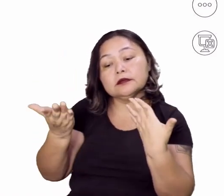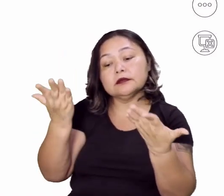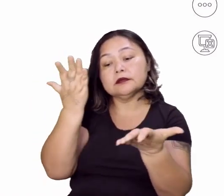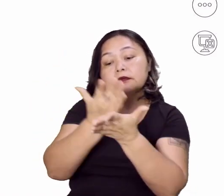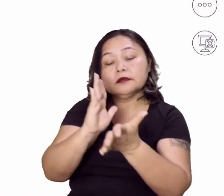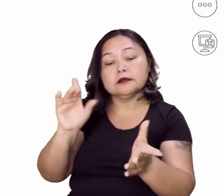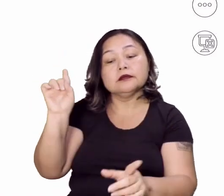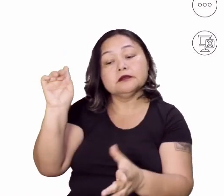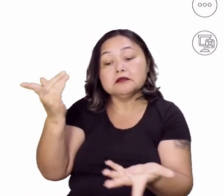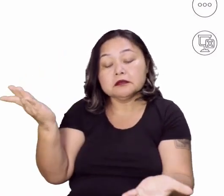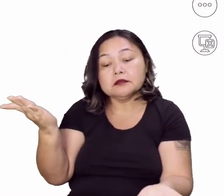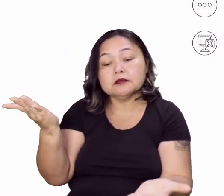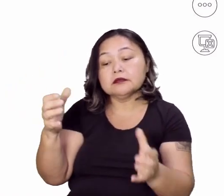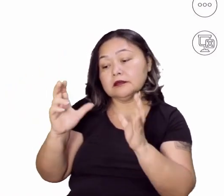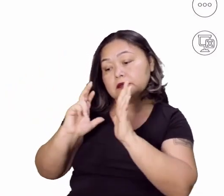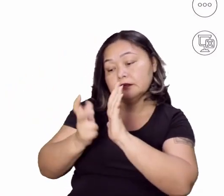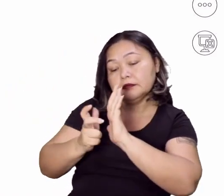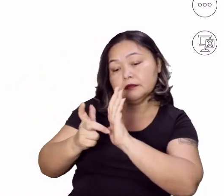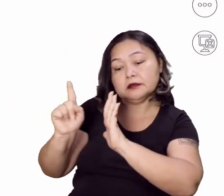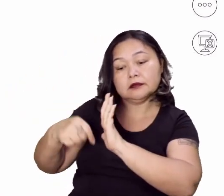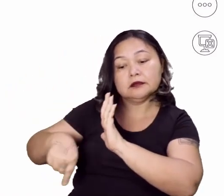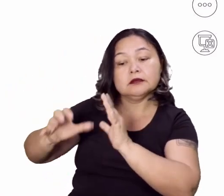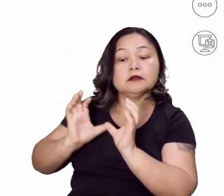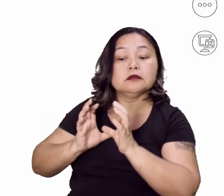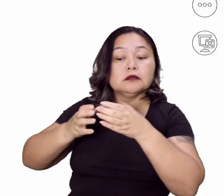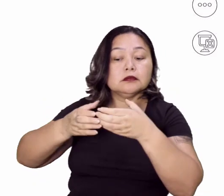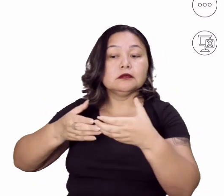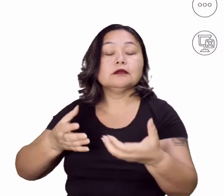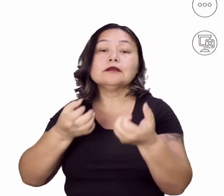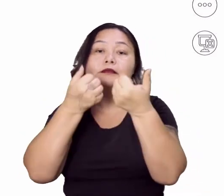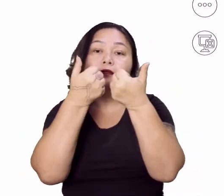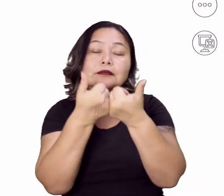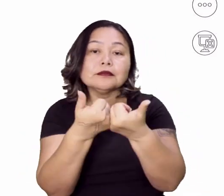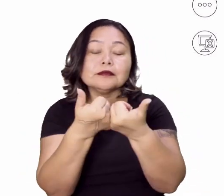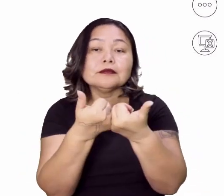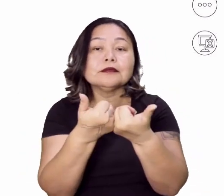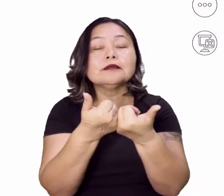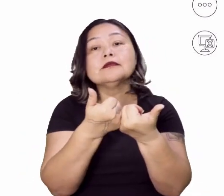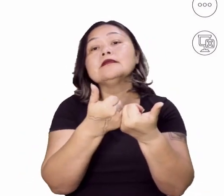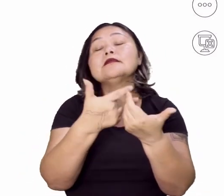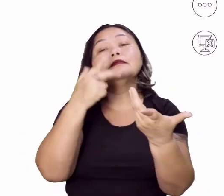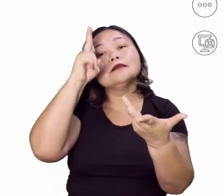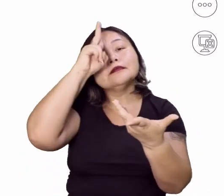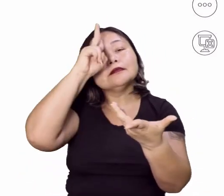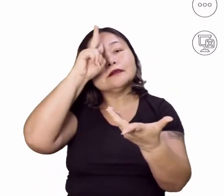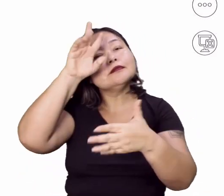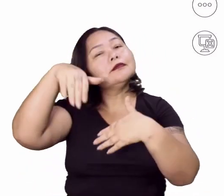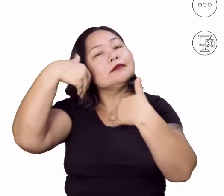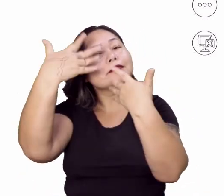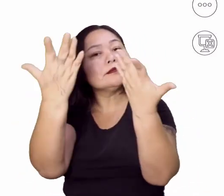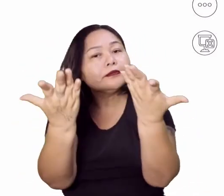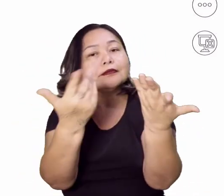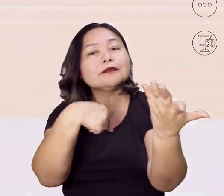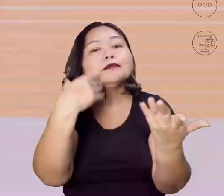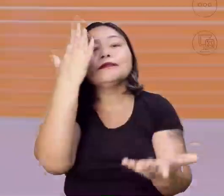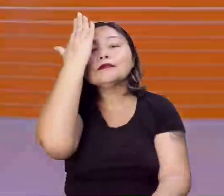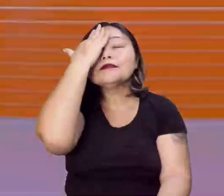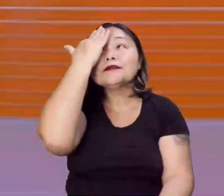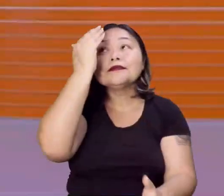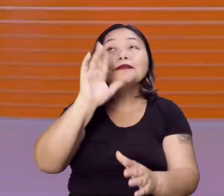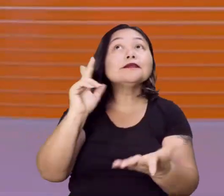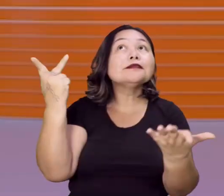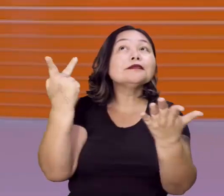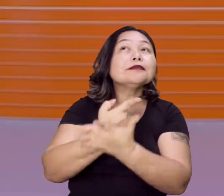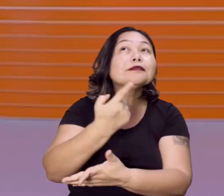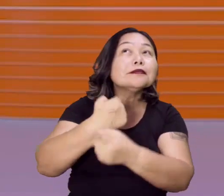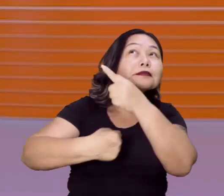terminou a história deles, desse partido. Tá ok? Muito bem. Então, é um pouquinho mais de história para a gente entender o que foi que aconteceu